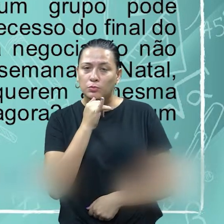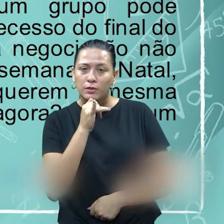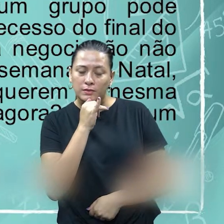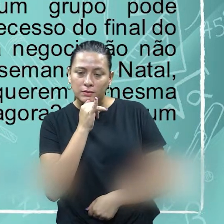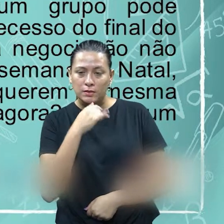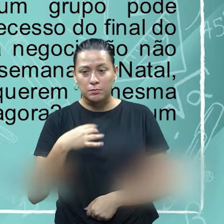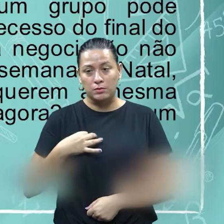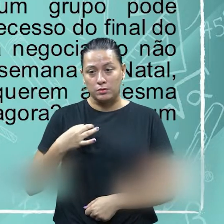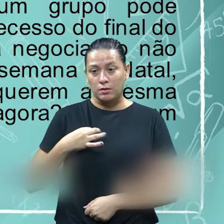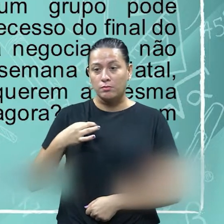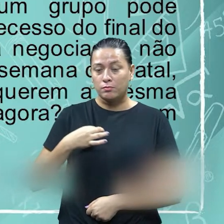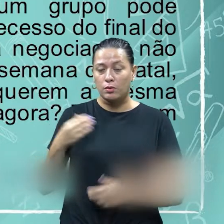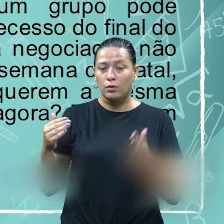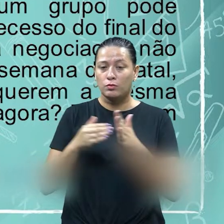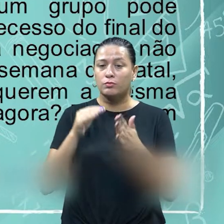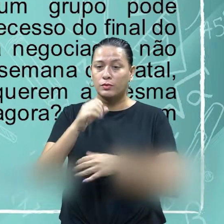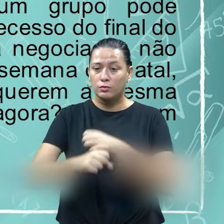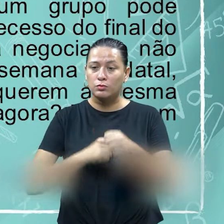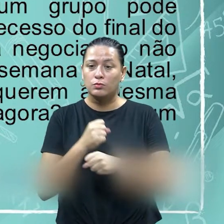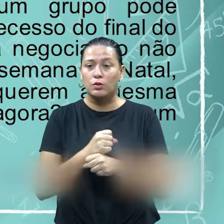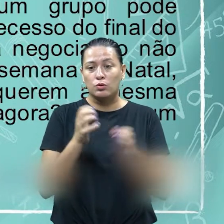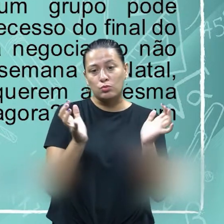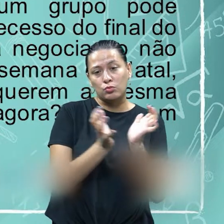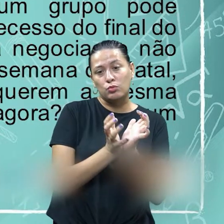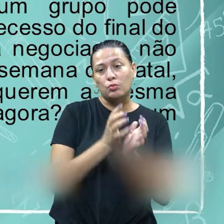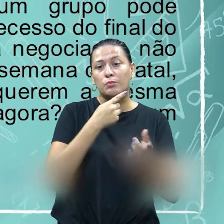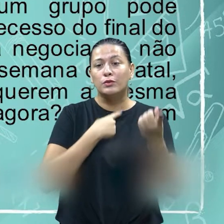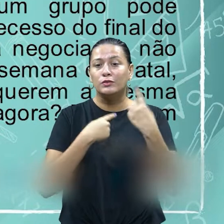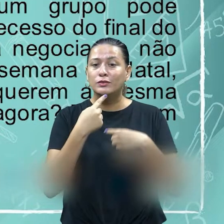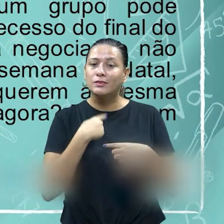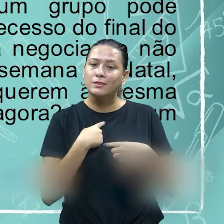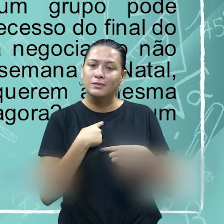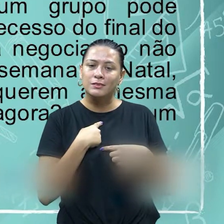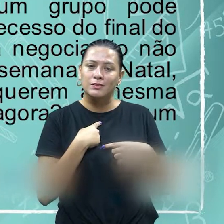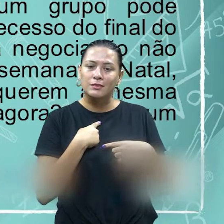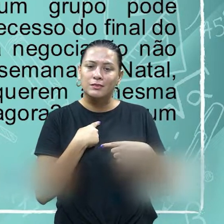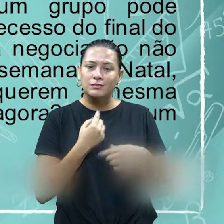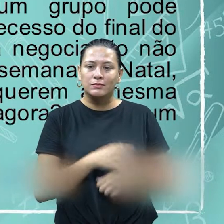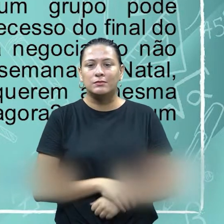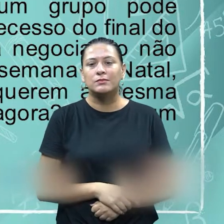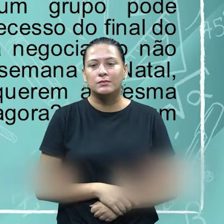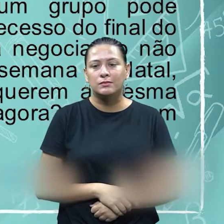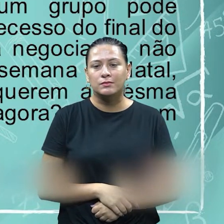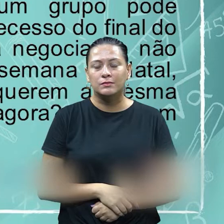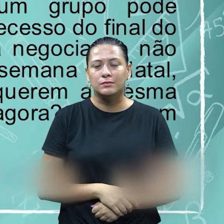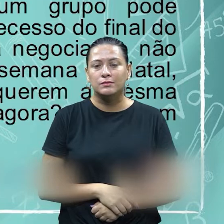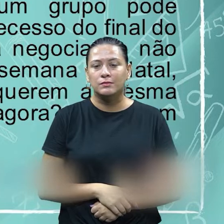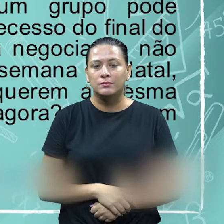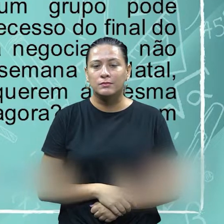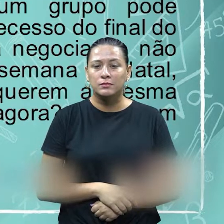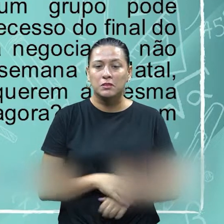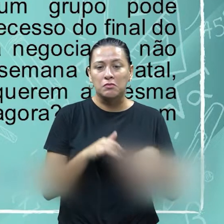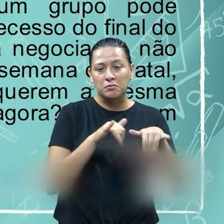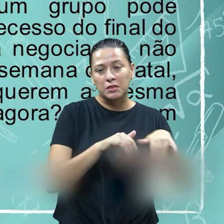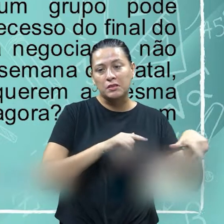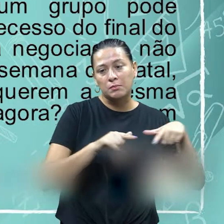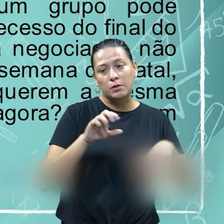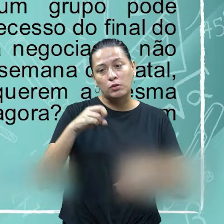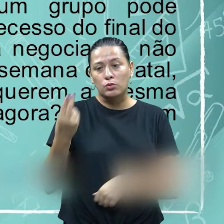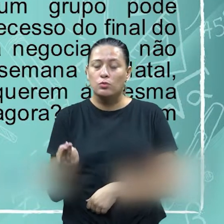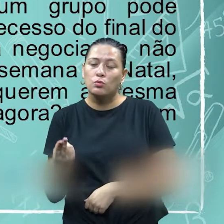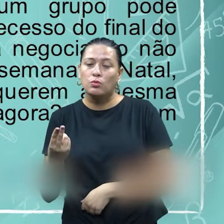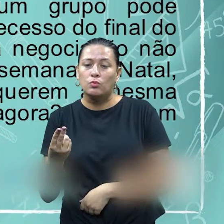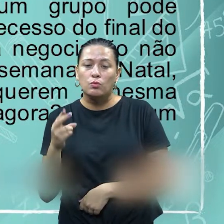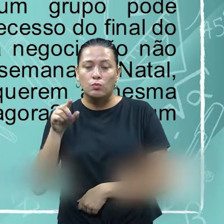recesso de final de ano dos colaboradores um grupo pode desejar ficar e aproveitar o recesso do final do ano. O outro grupo